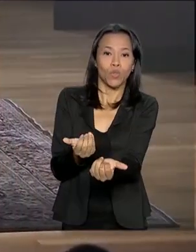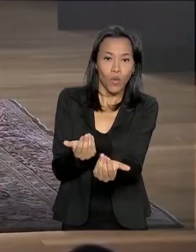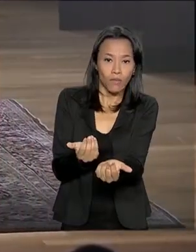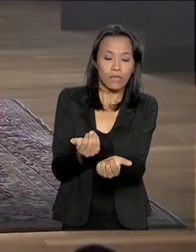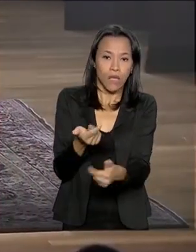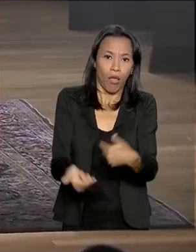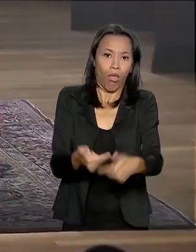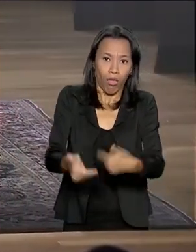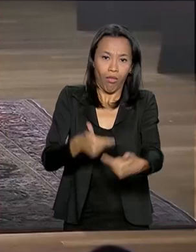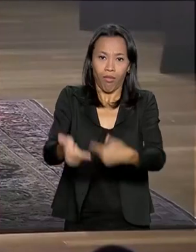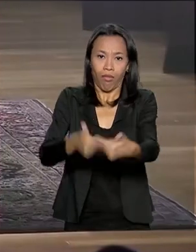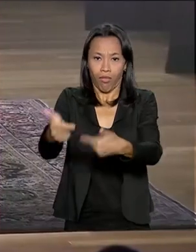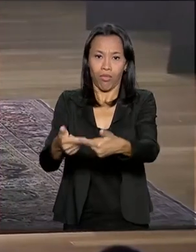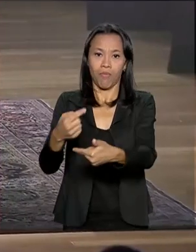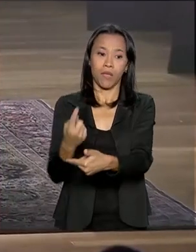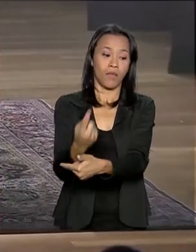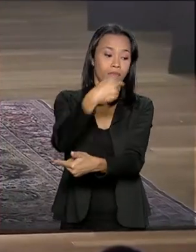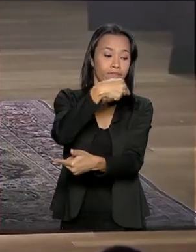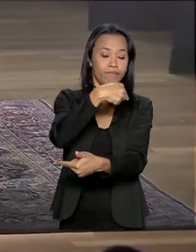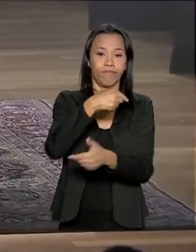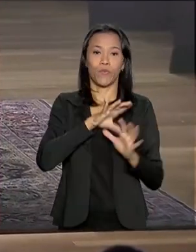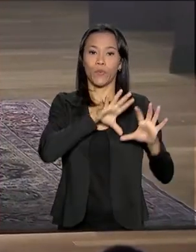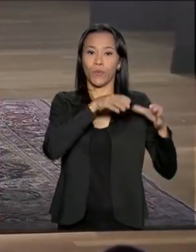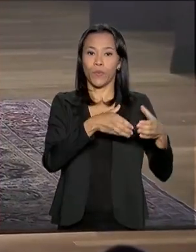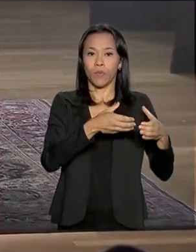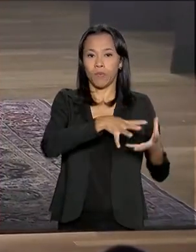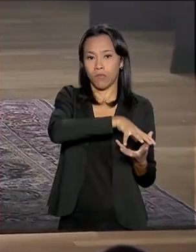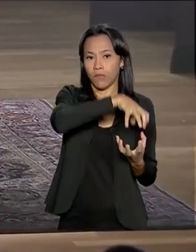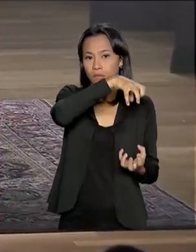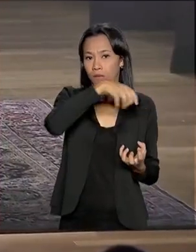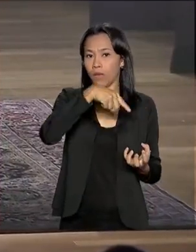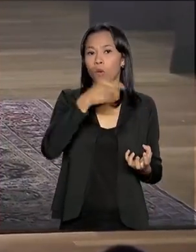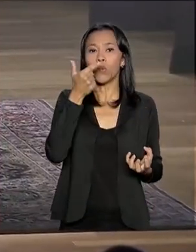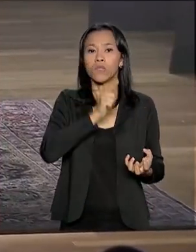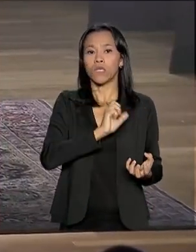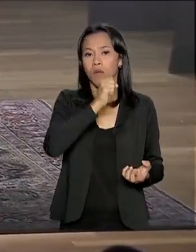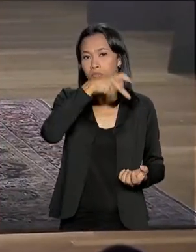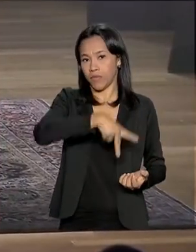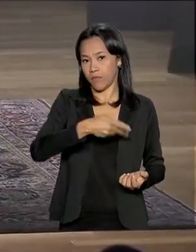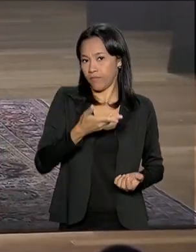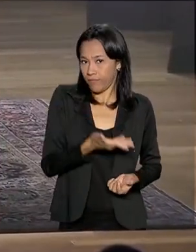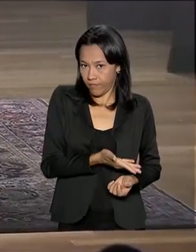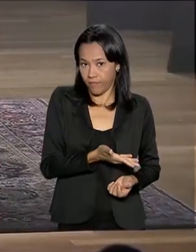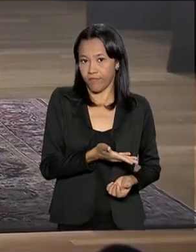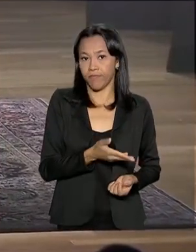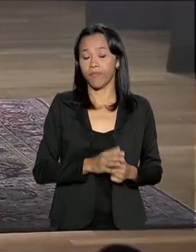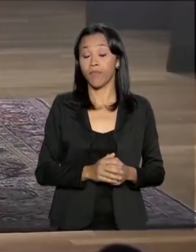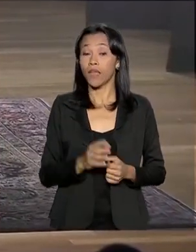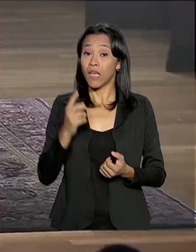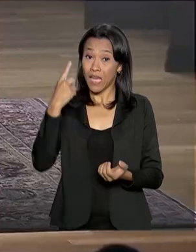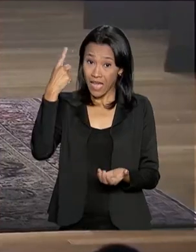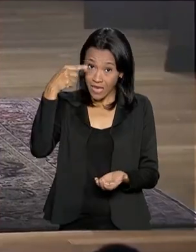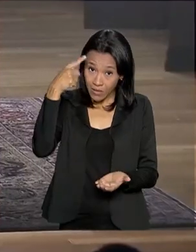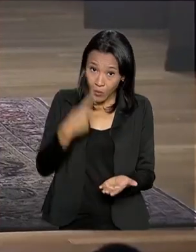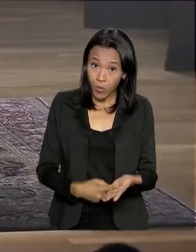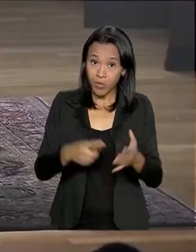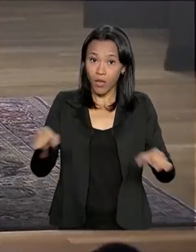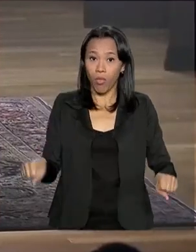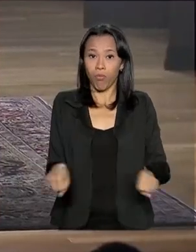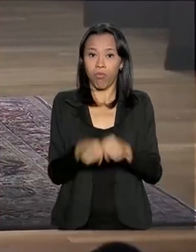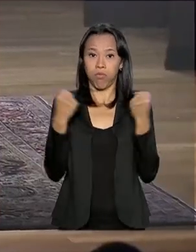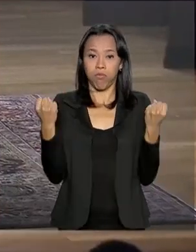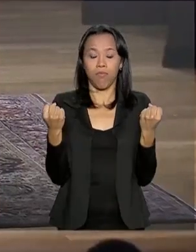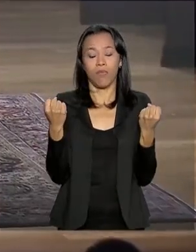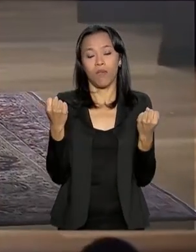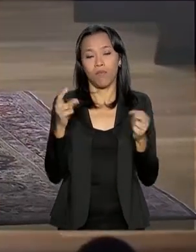para que os mais velhos tenham as suas aposentadorias. Esse pacto está rompido com o atual